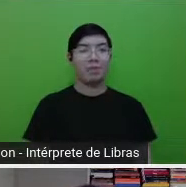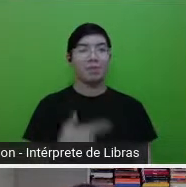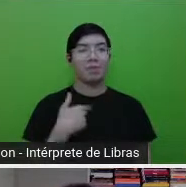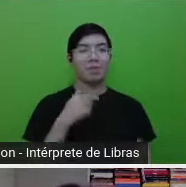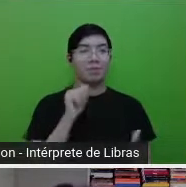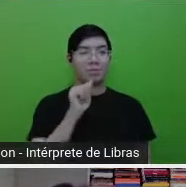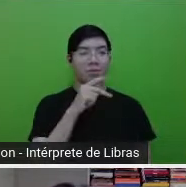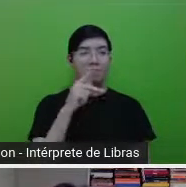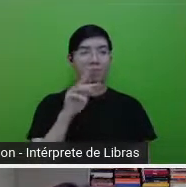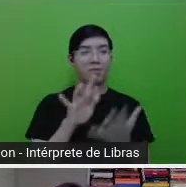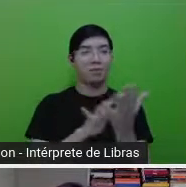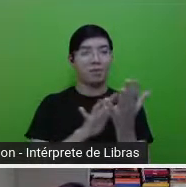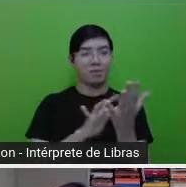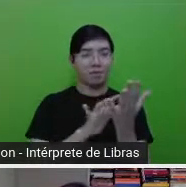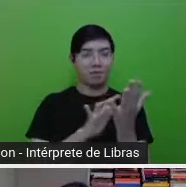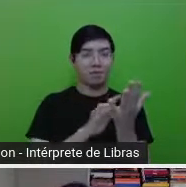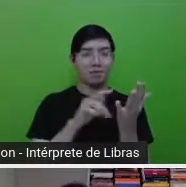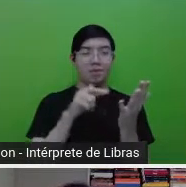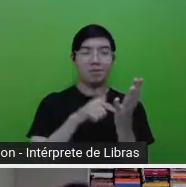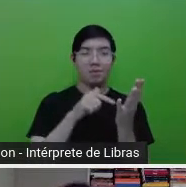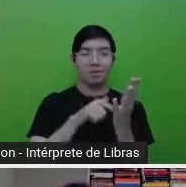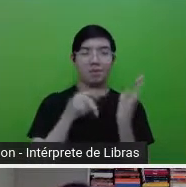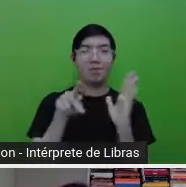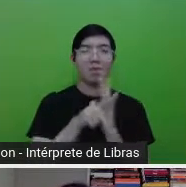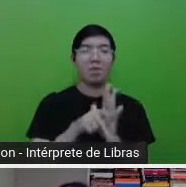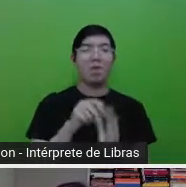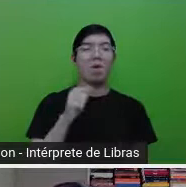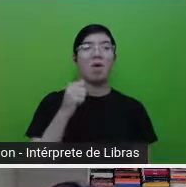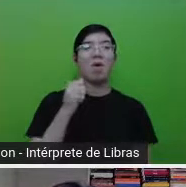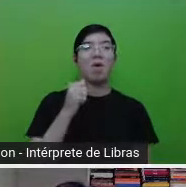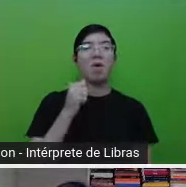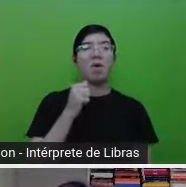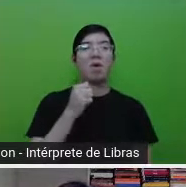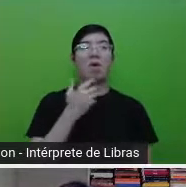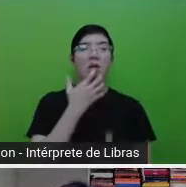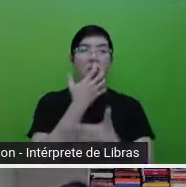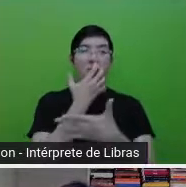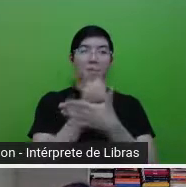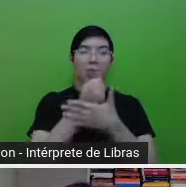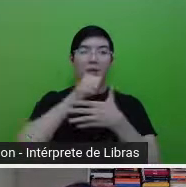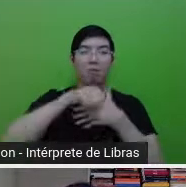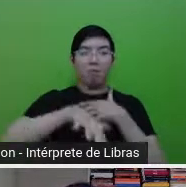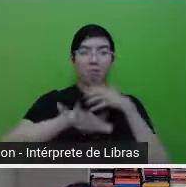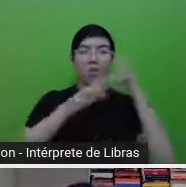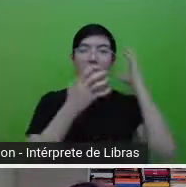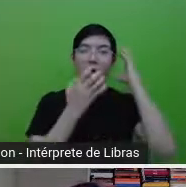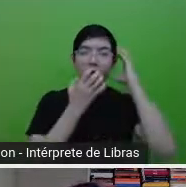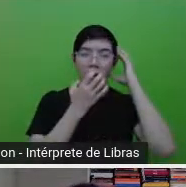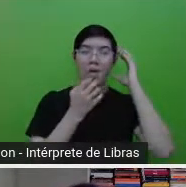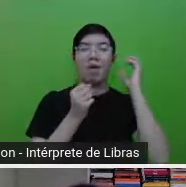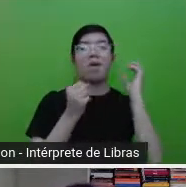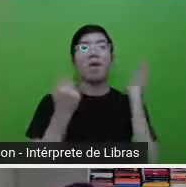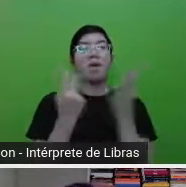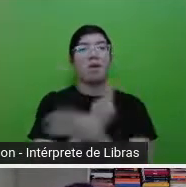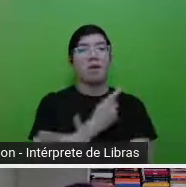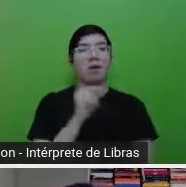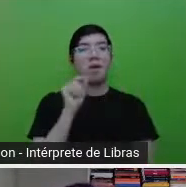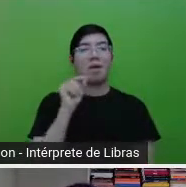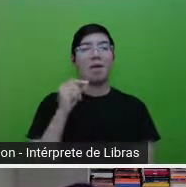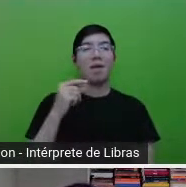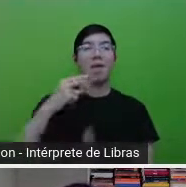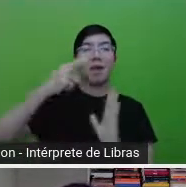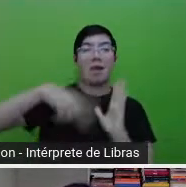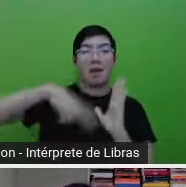Saint-Four, um podcast, que é a leitura de Amiga Genial em francês. Aí eu